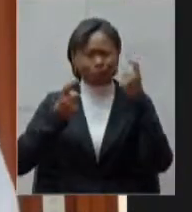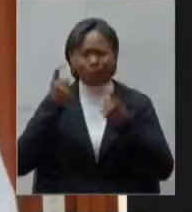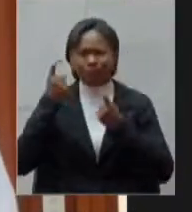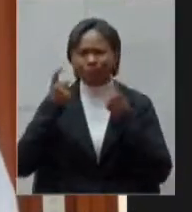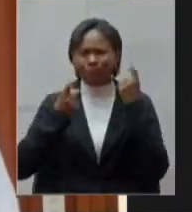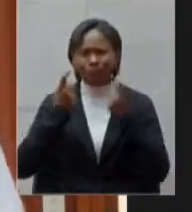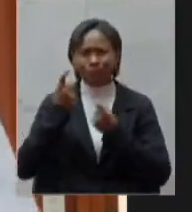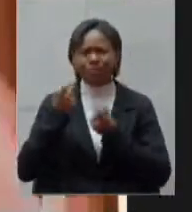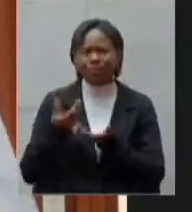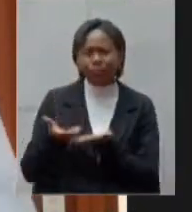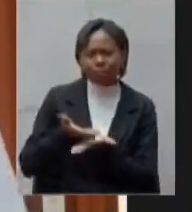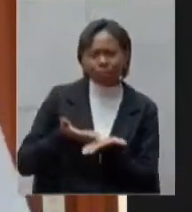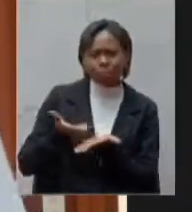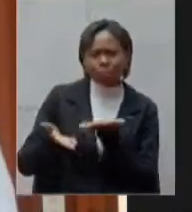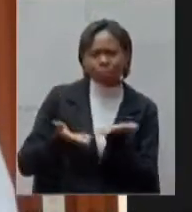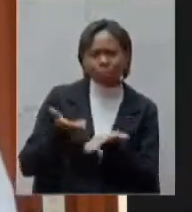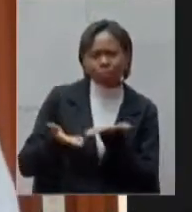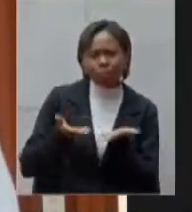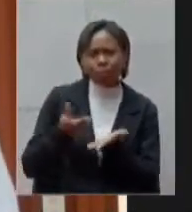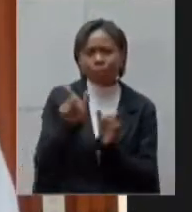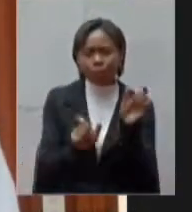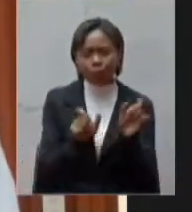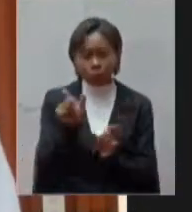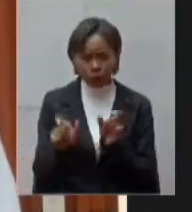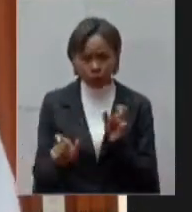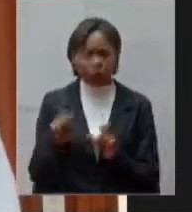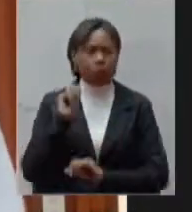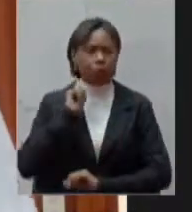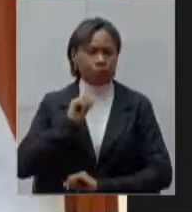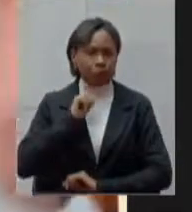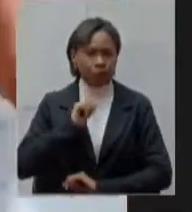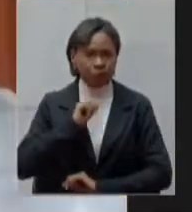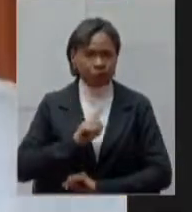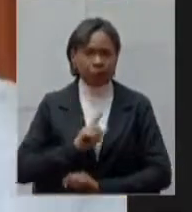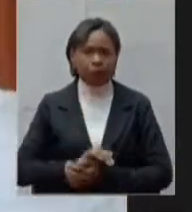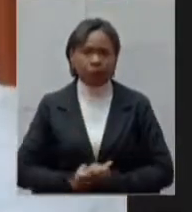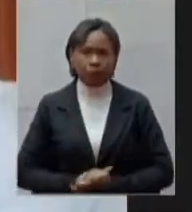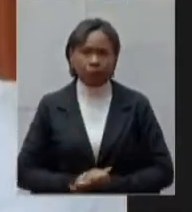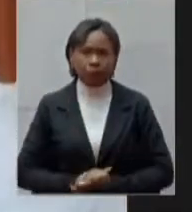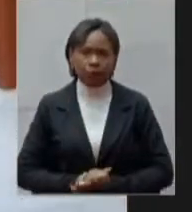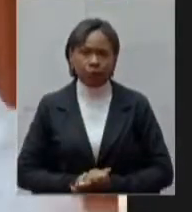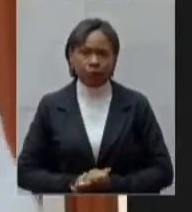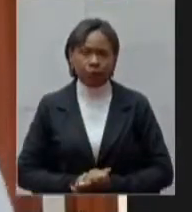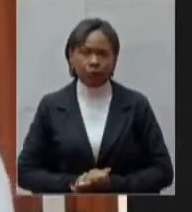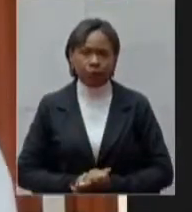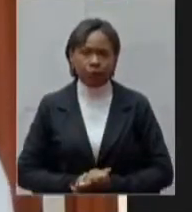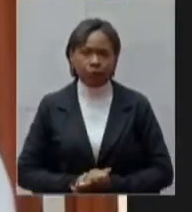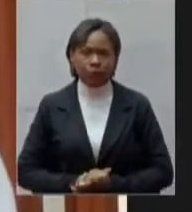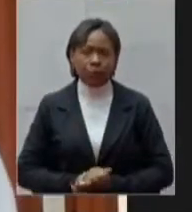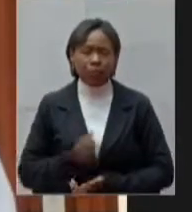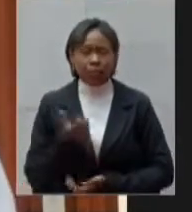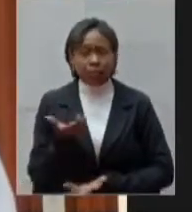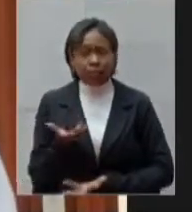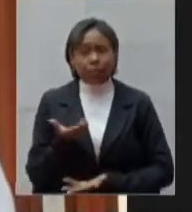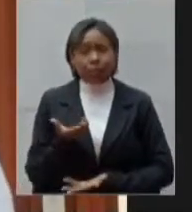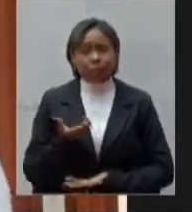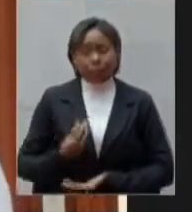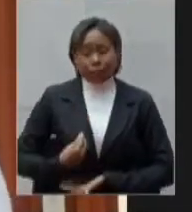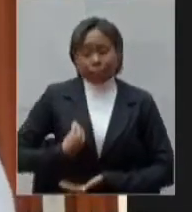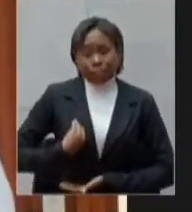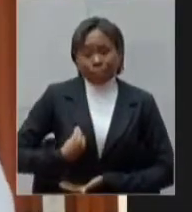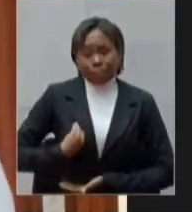tratamento aos cidadãos de Minas Gerais e se eles vão sobreviver à epidemia sobreviver